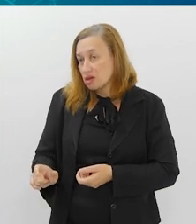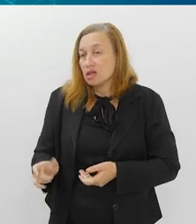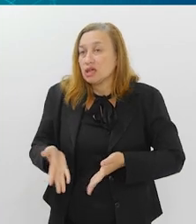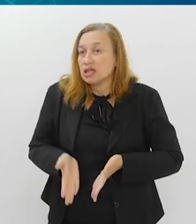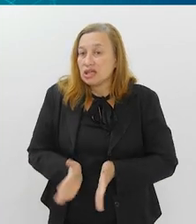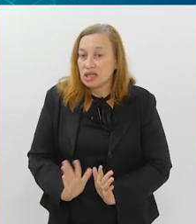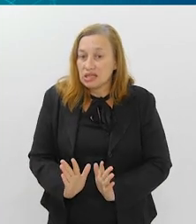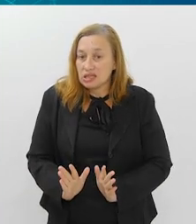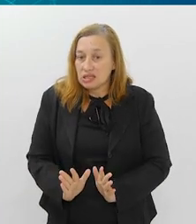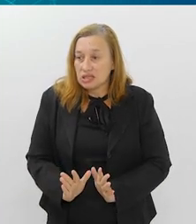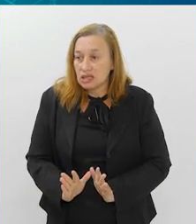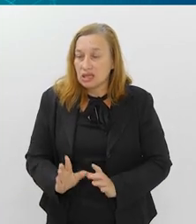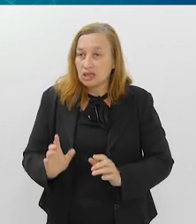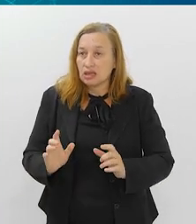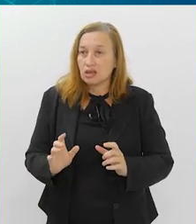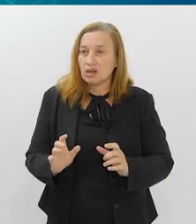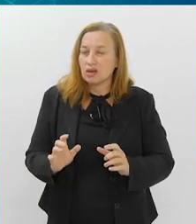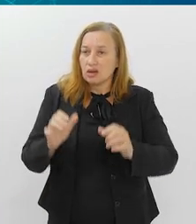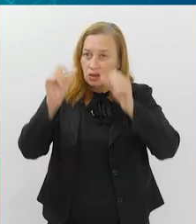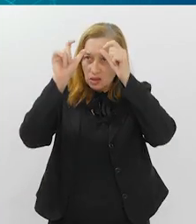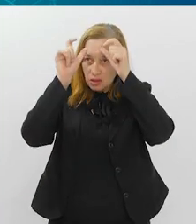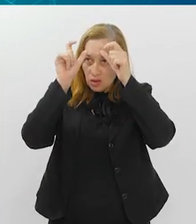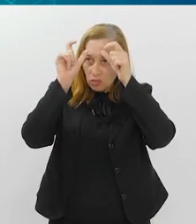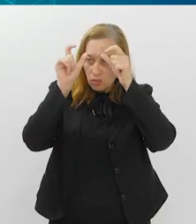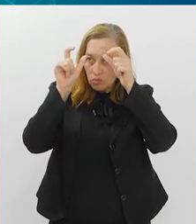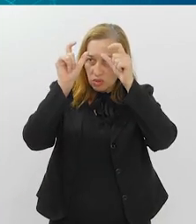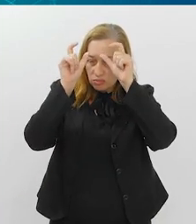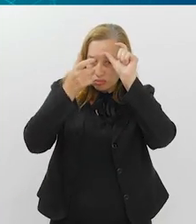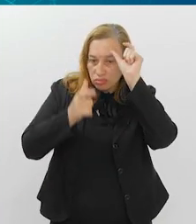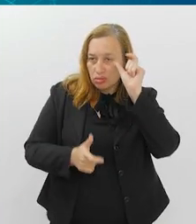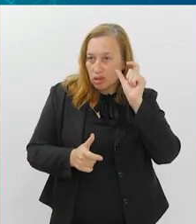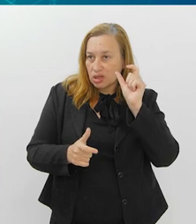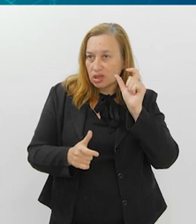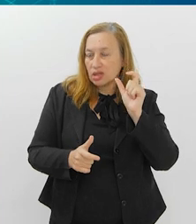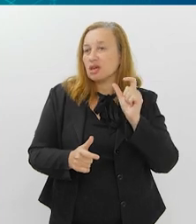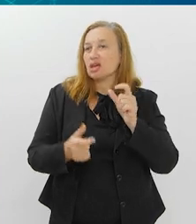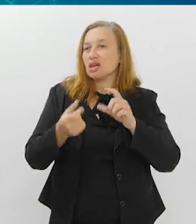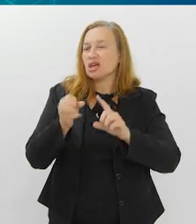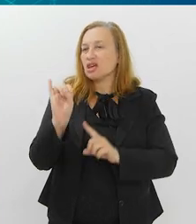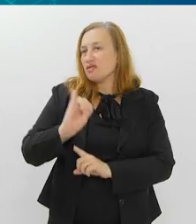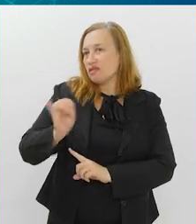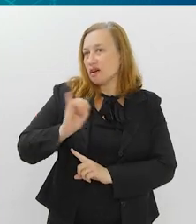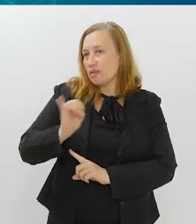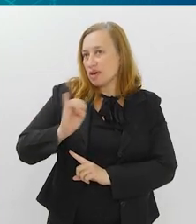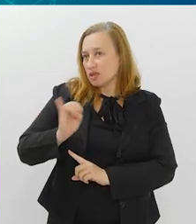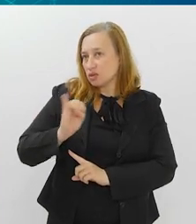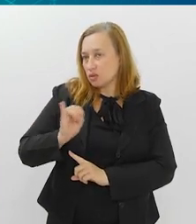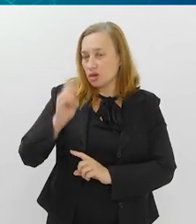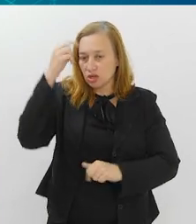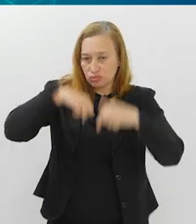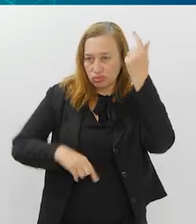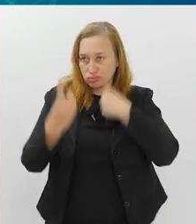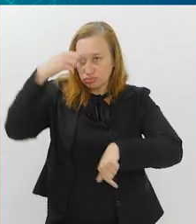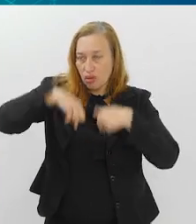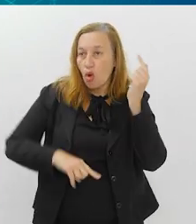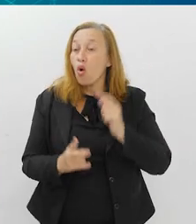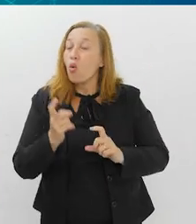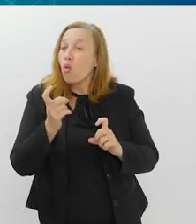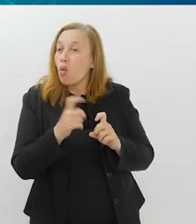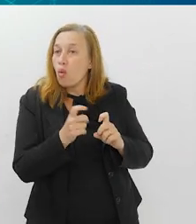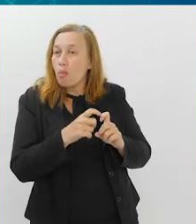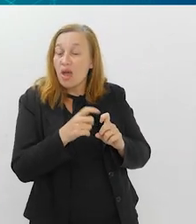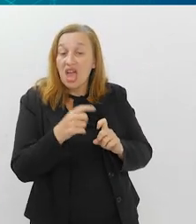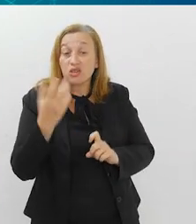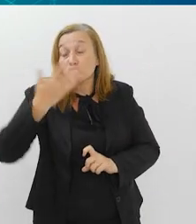nascer com uma síndrome inflamatória multissistêmica, um bebê, porque a mãe teve COVID no parco. O médico que fala isso,